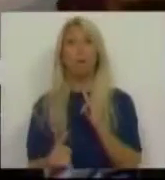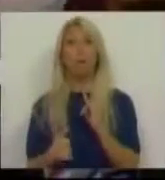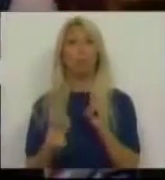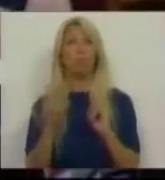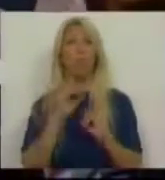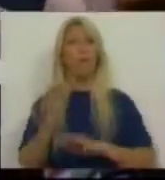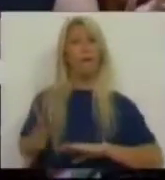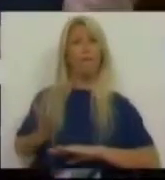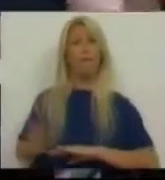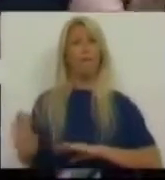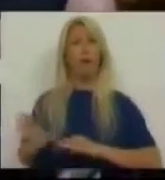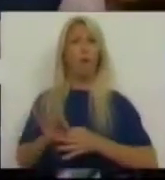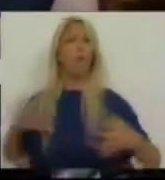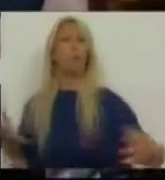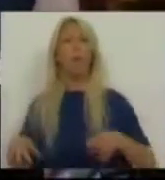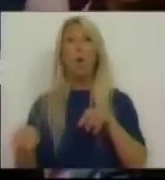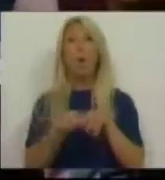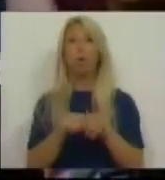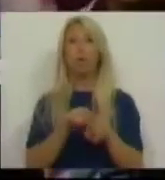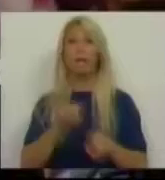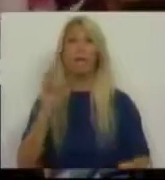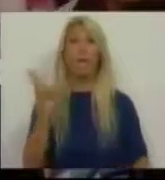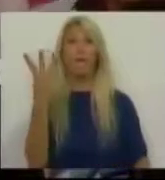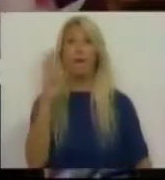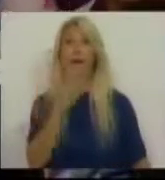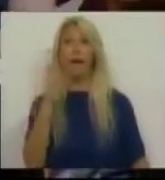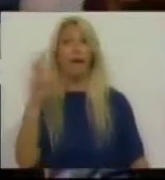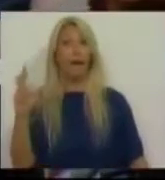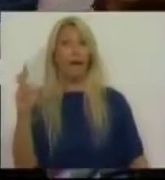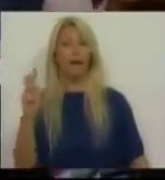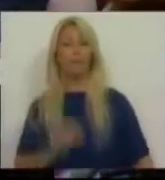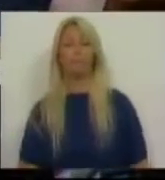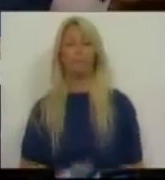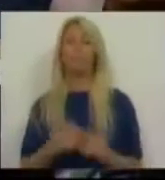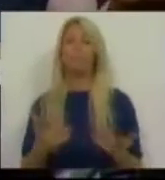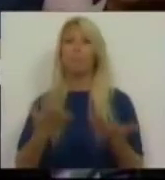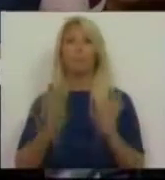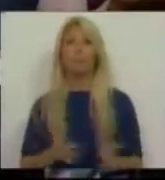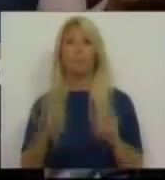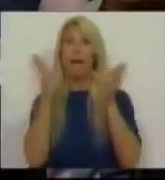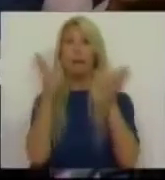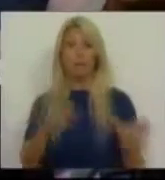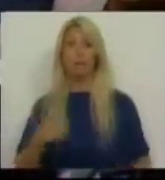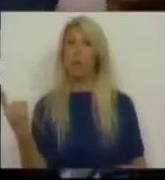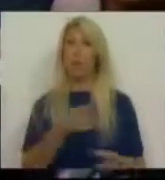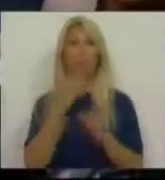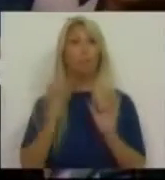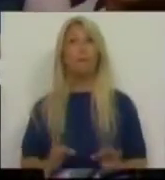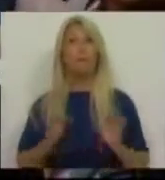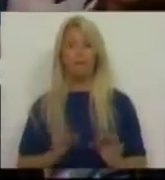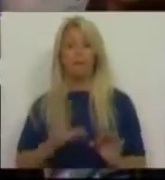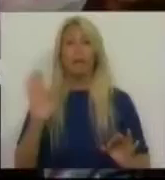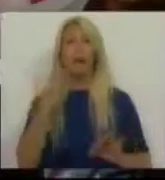fora da política conhecida como os três R's e deve merecer toda a nossa atenção, nomeadamente